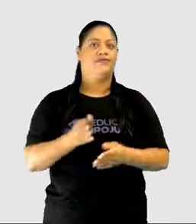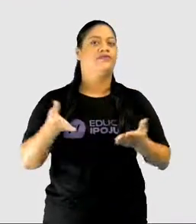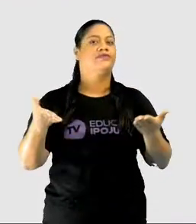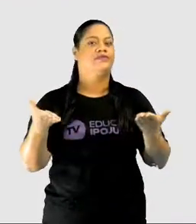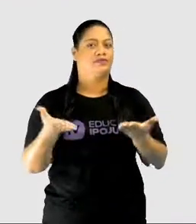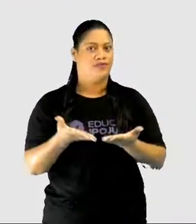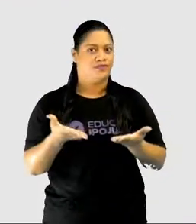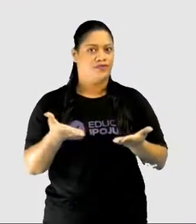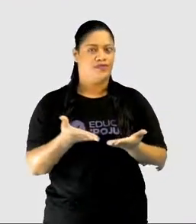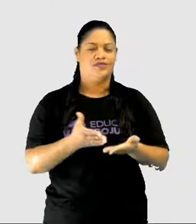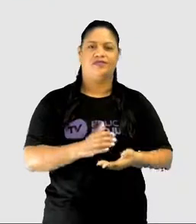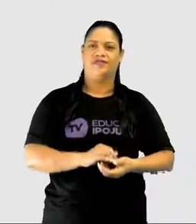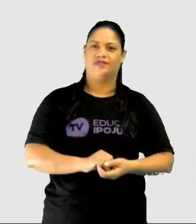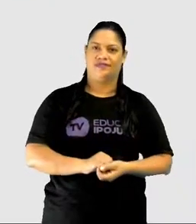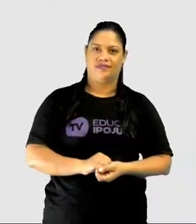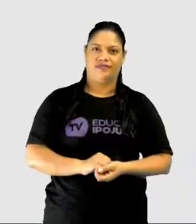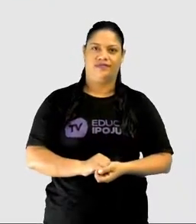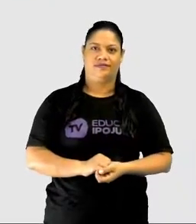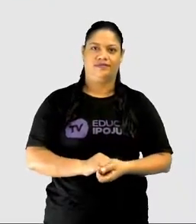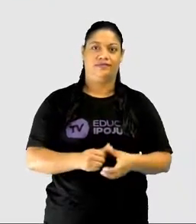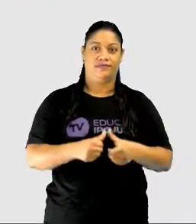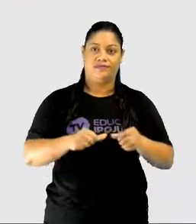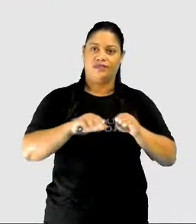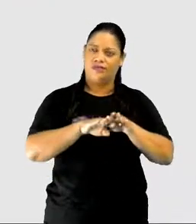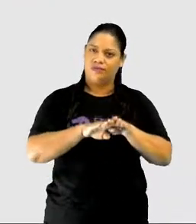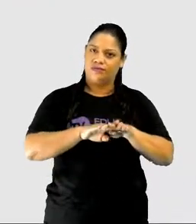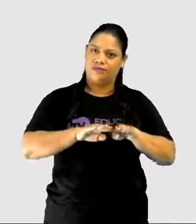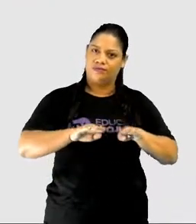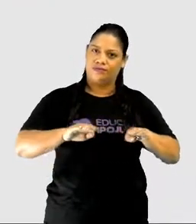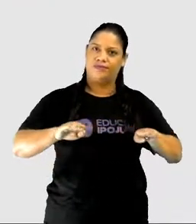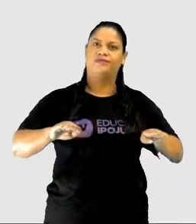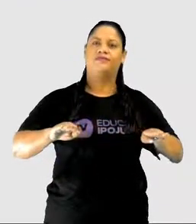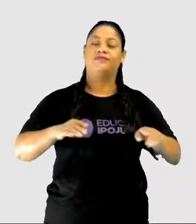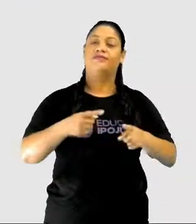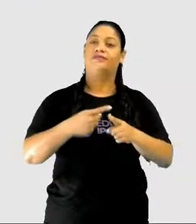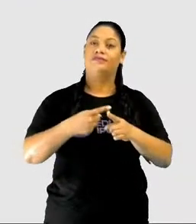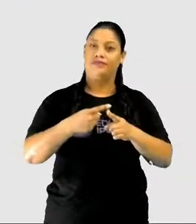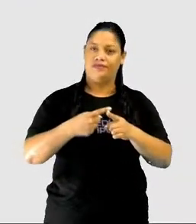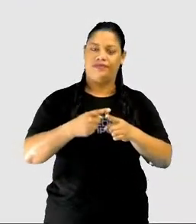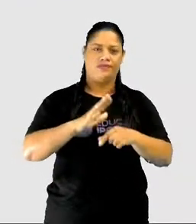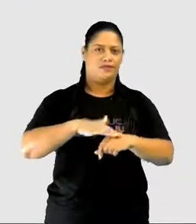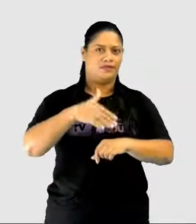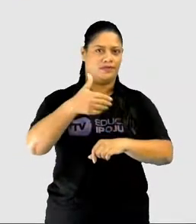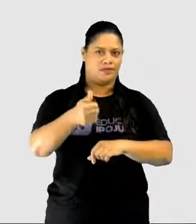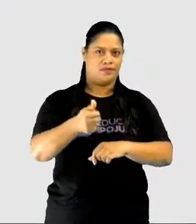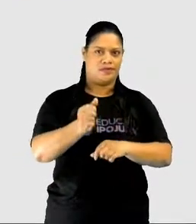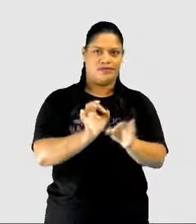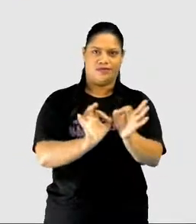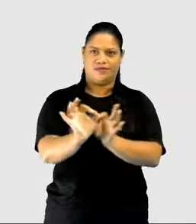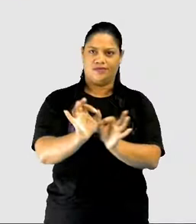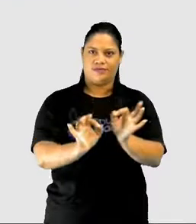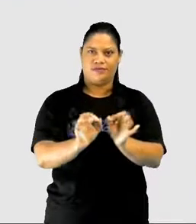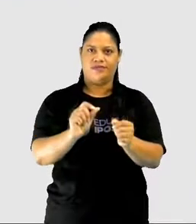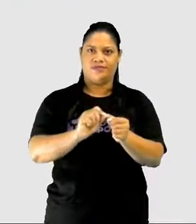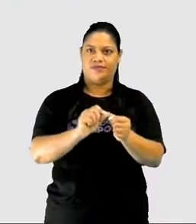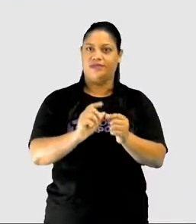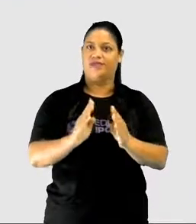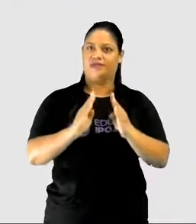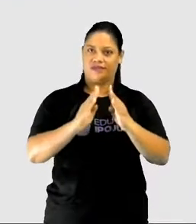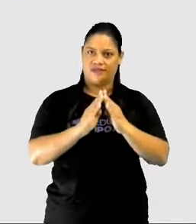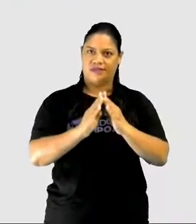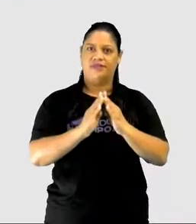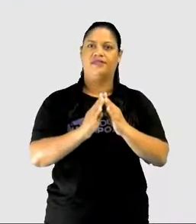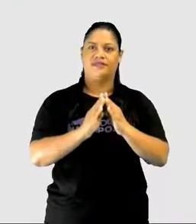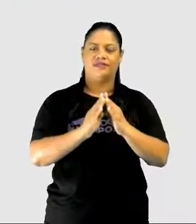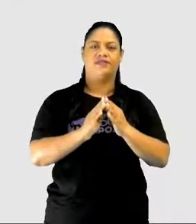ela está estabelecida em planícies. Porque é melhor de construir as casas, é melhor de